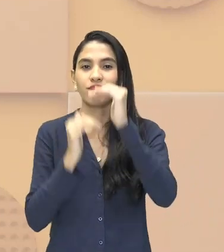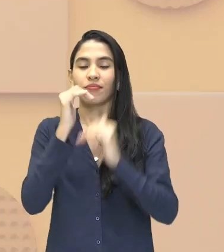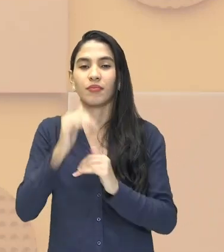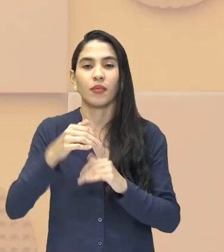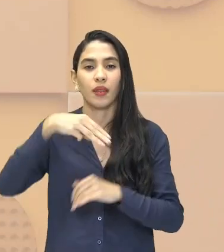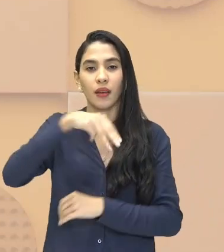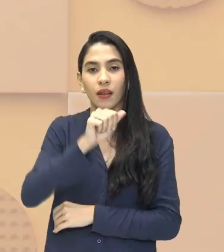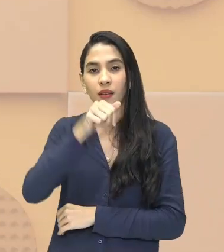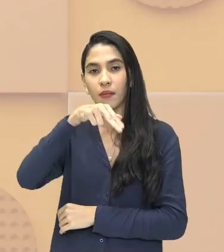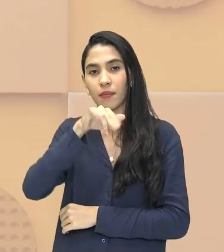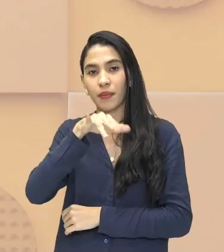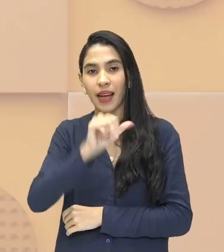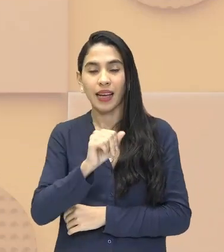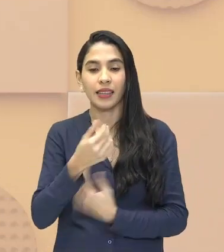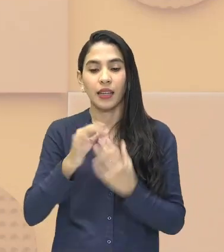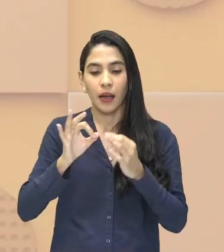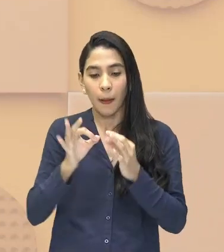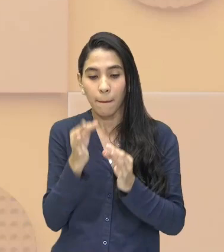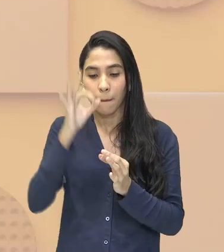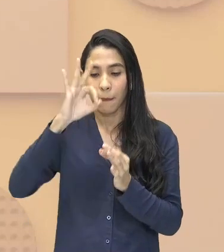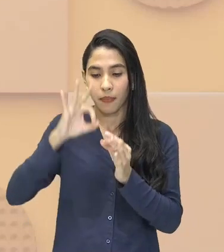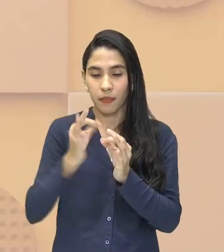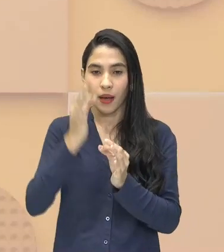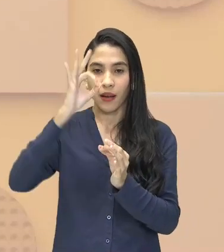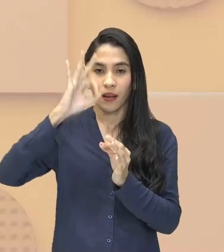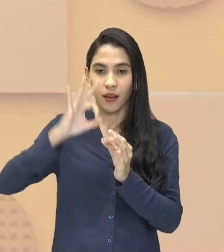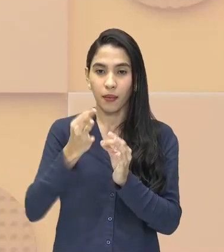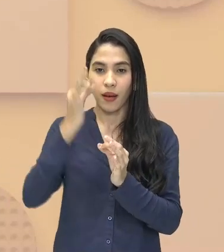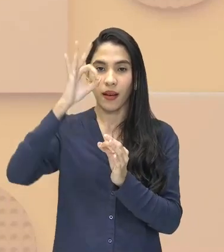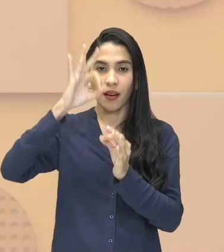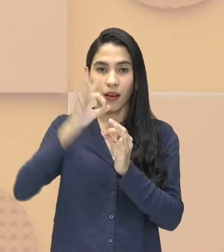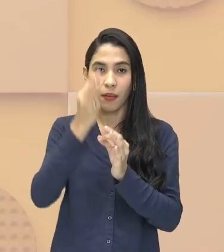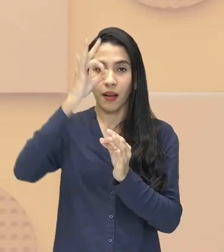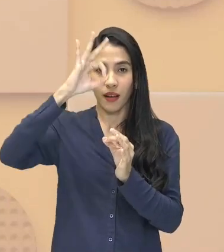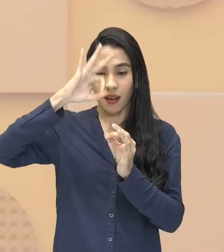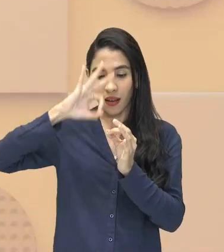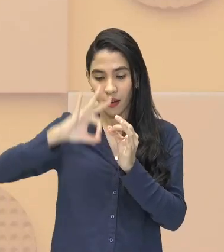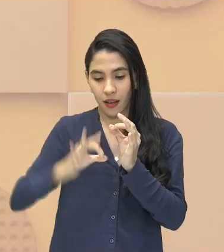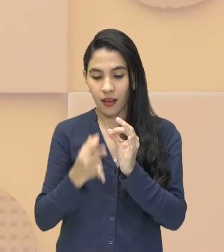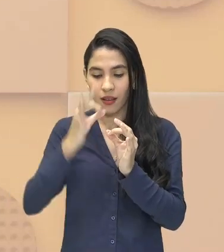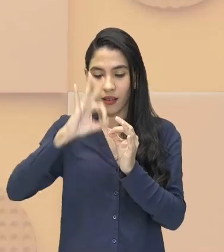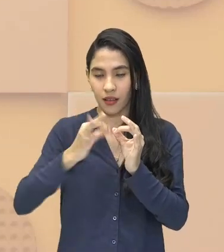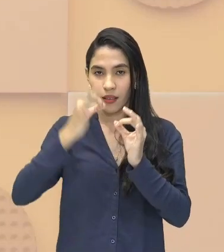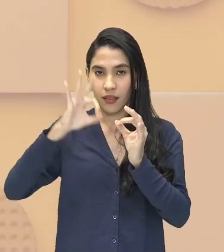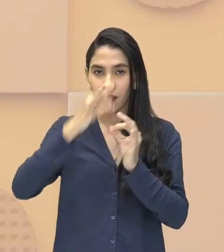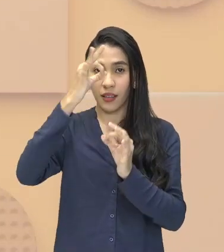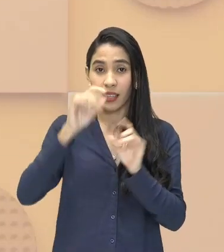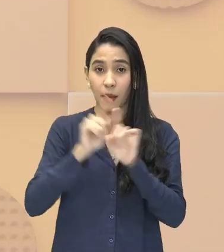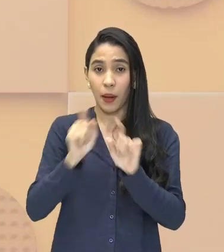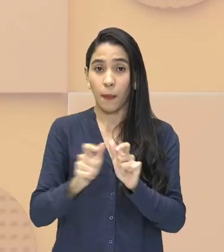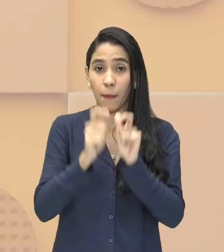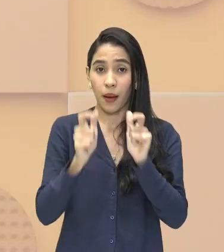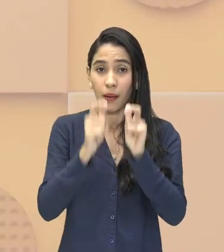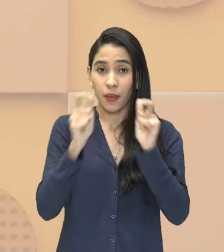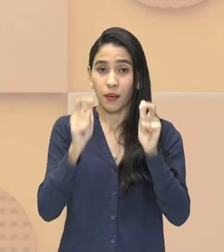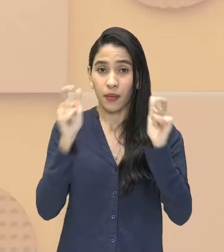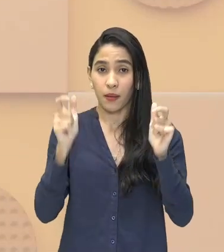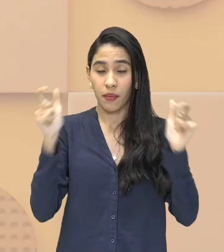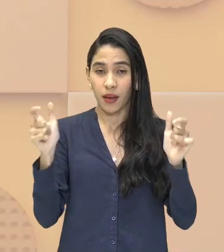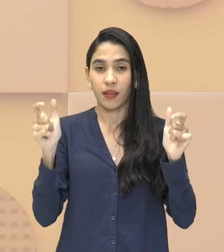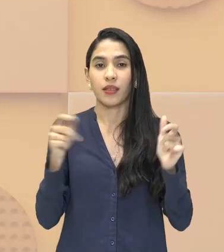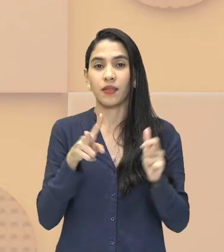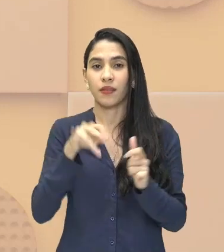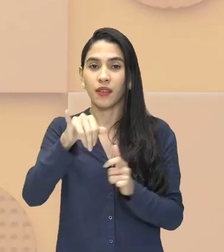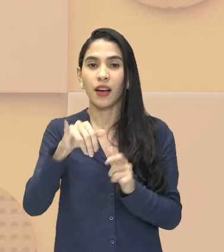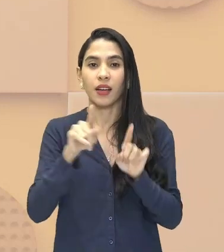vão alitecer os fios da indústria têxtil, vai aumentar a produção e essa produção vai ser